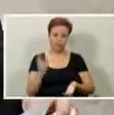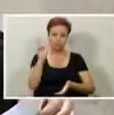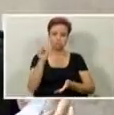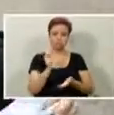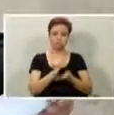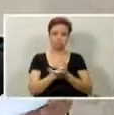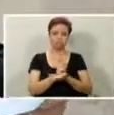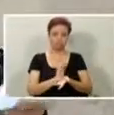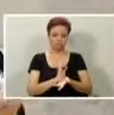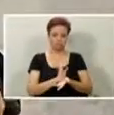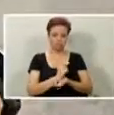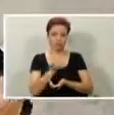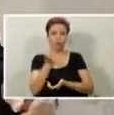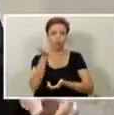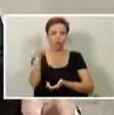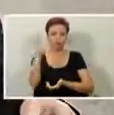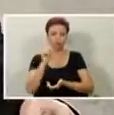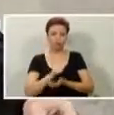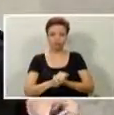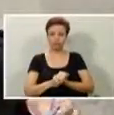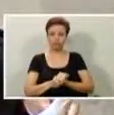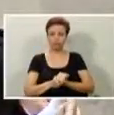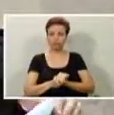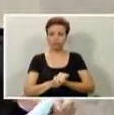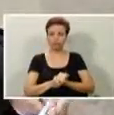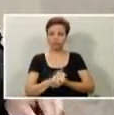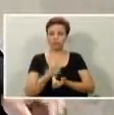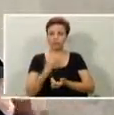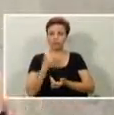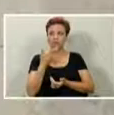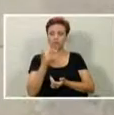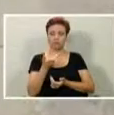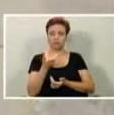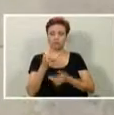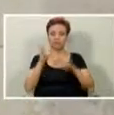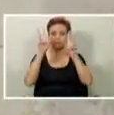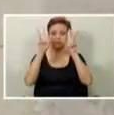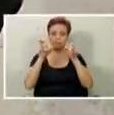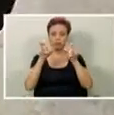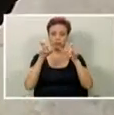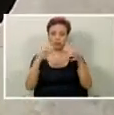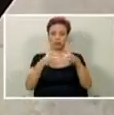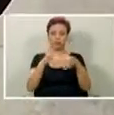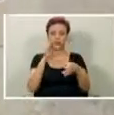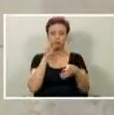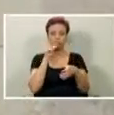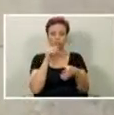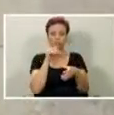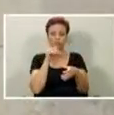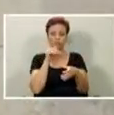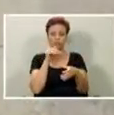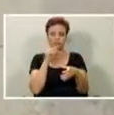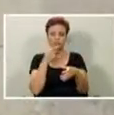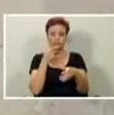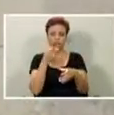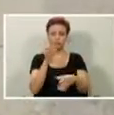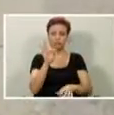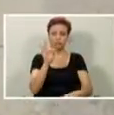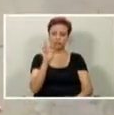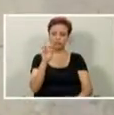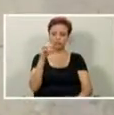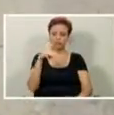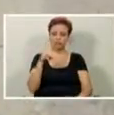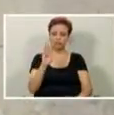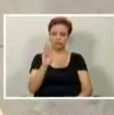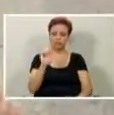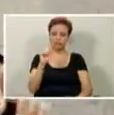Uma outra coisa que eu queria falar é quanto à questão dos funcionários. Eu nem vou falar do tombamento, porque já acabou mudando quando eu